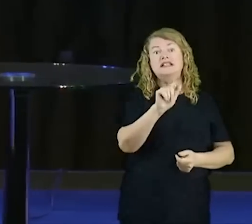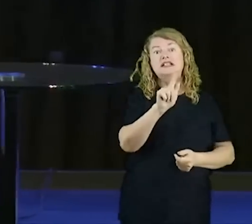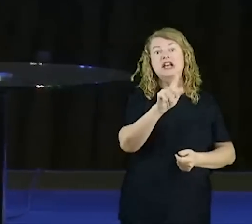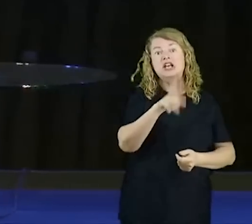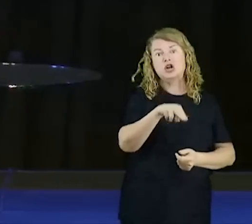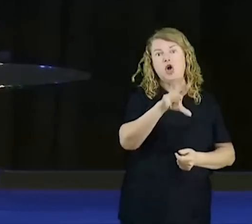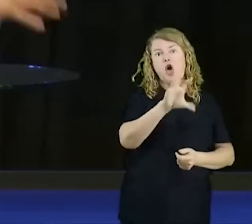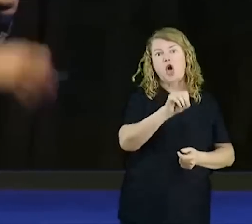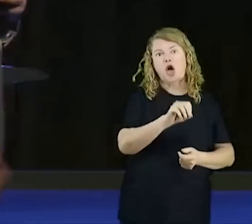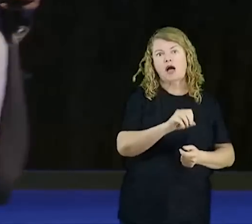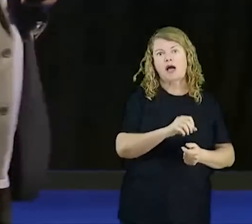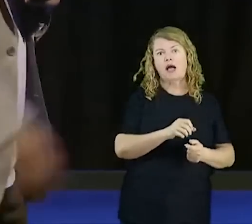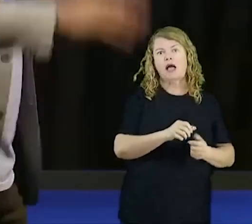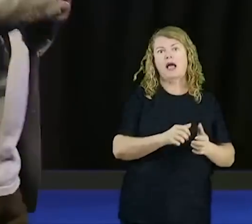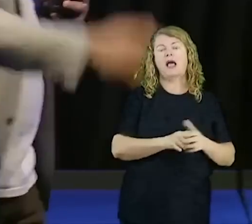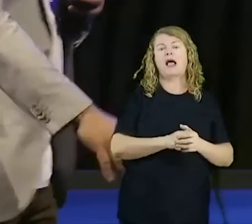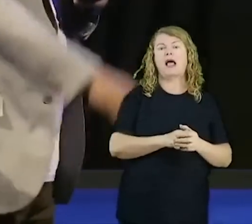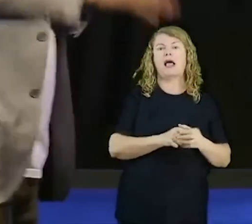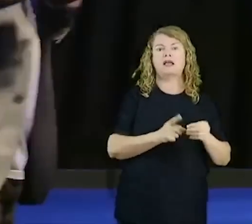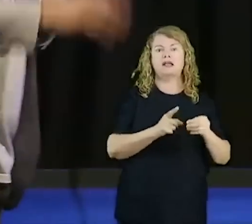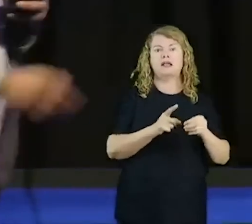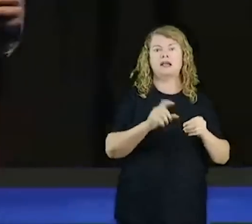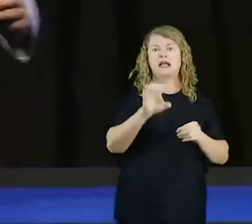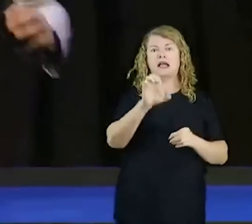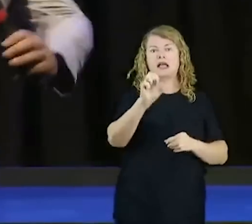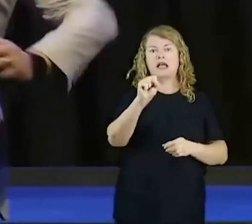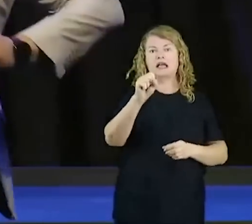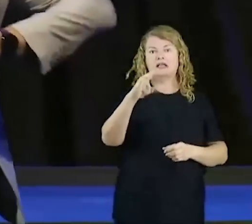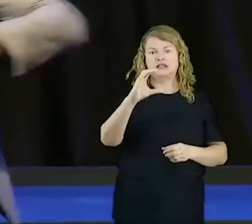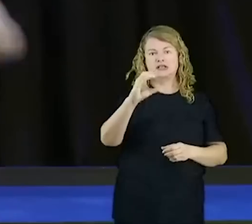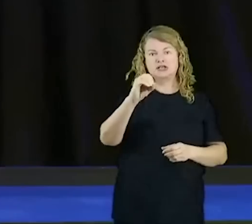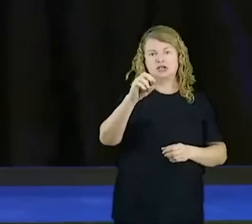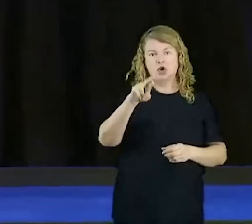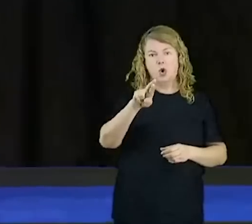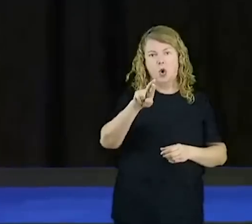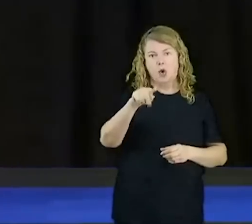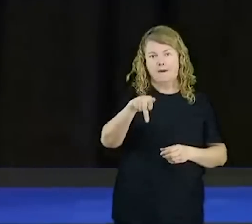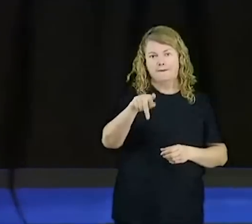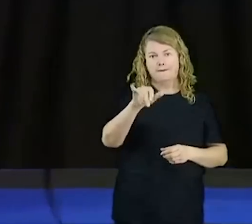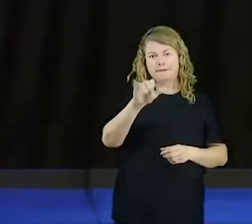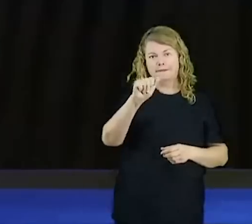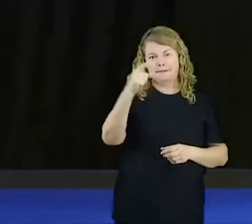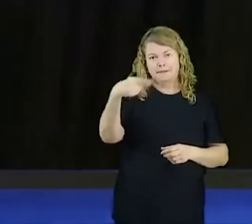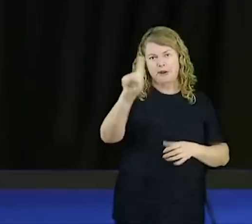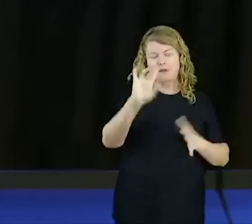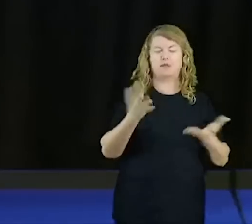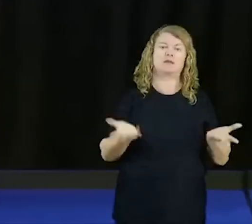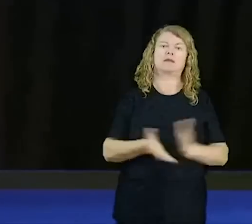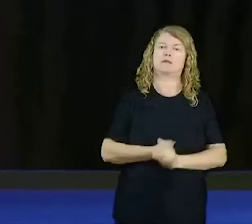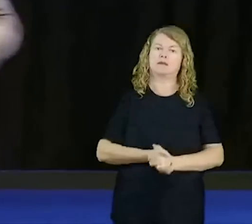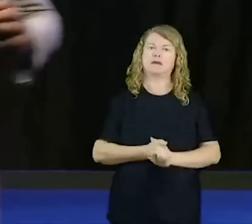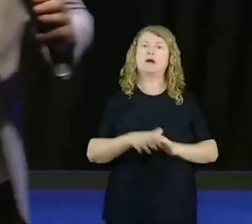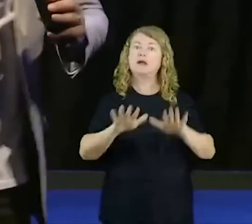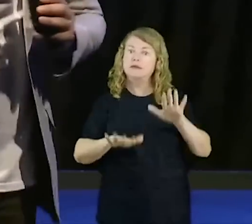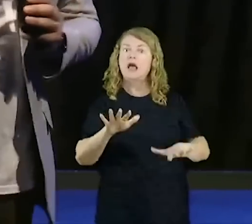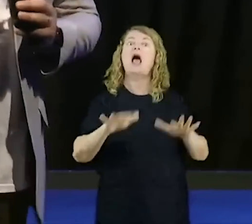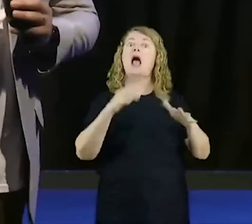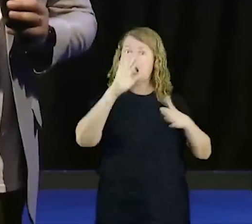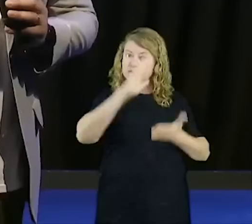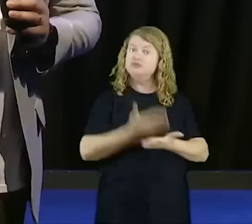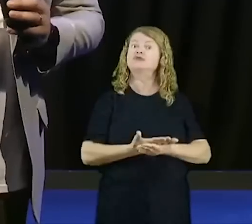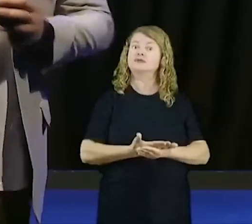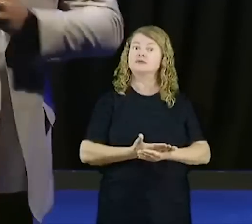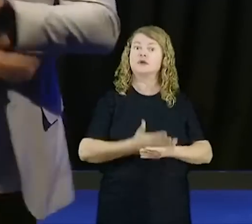gente, estou falando, tem gente que acredita, que o movimento dos astros do céu, vai afetar a sua vida,